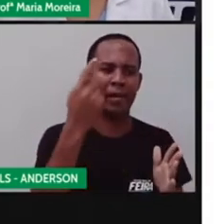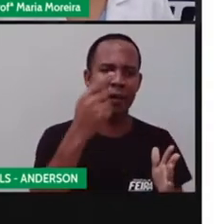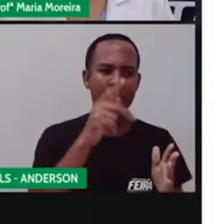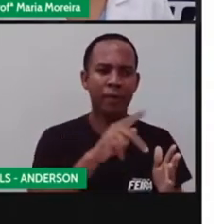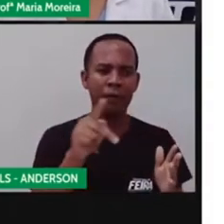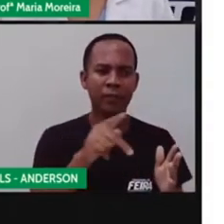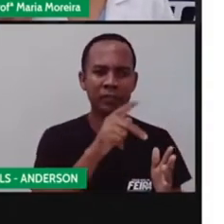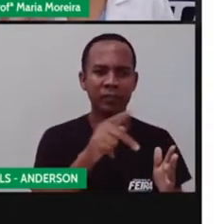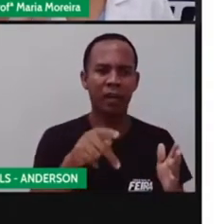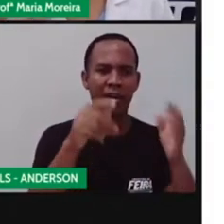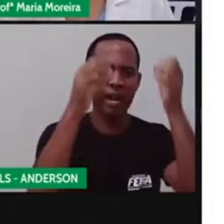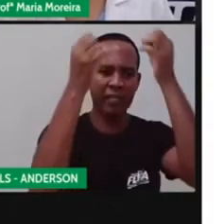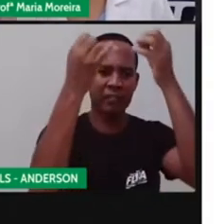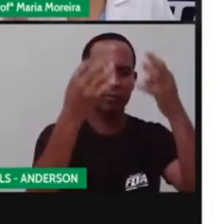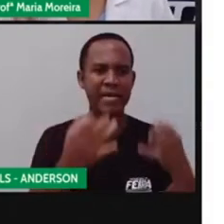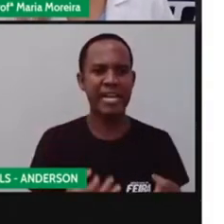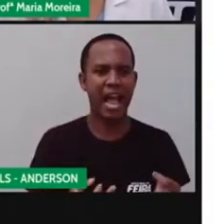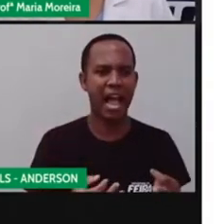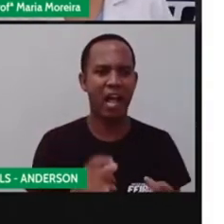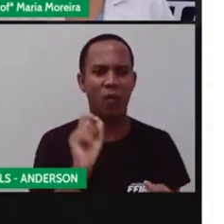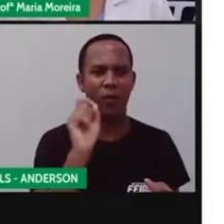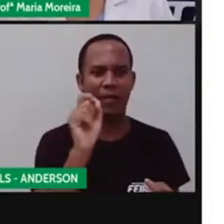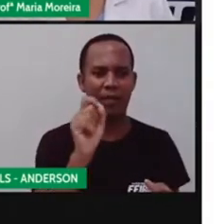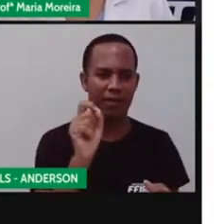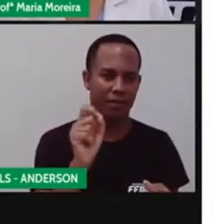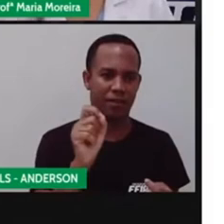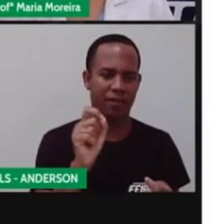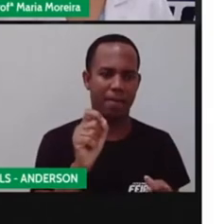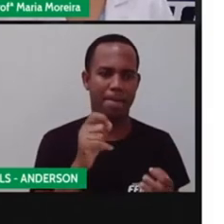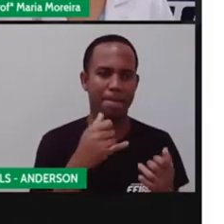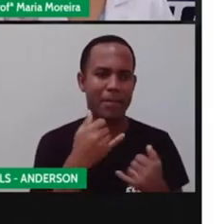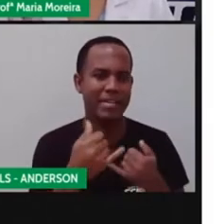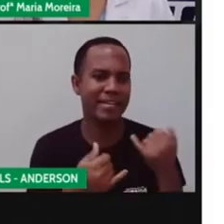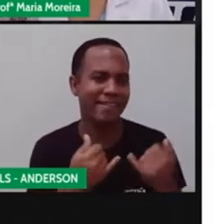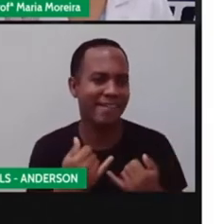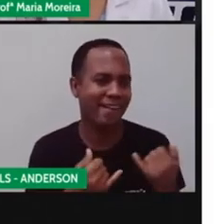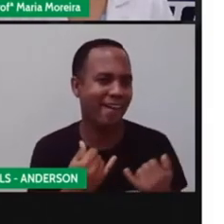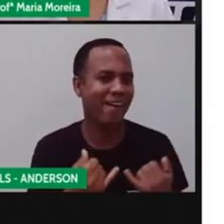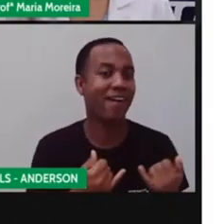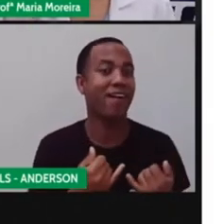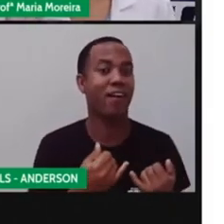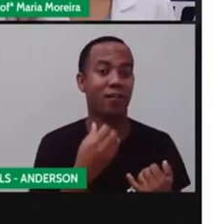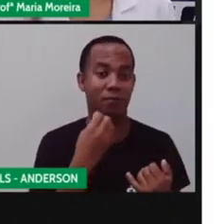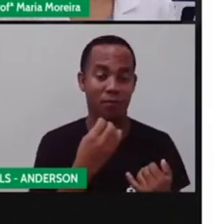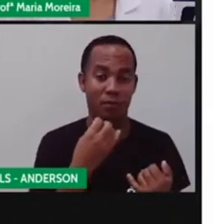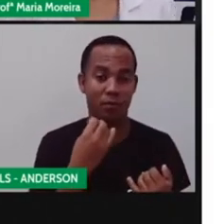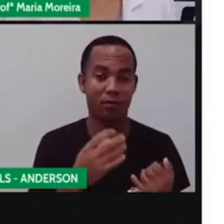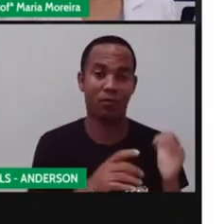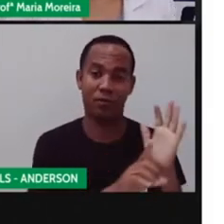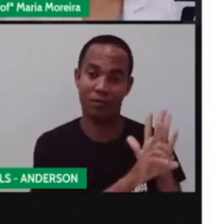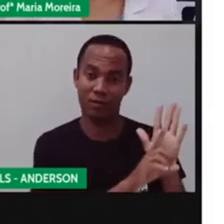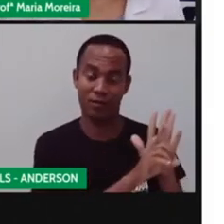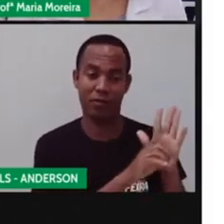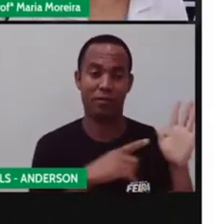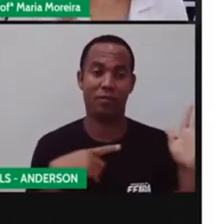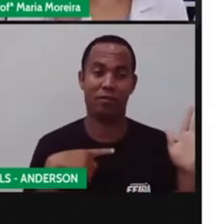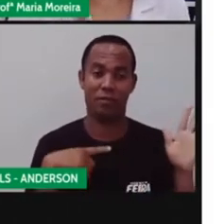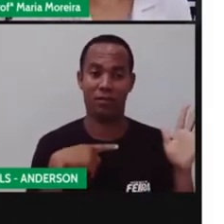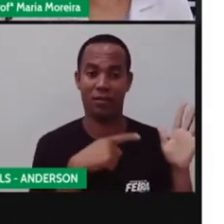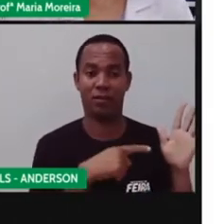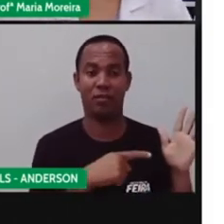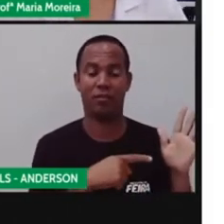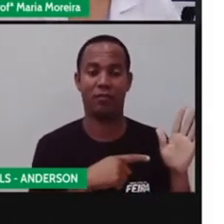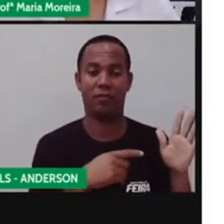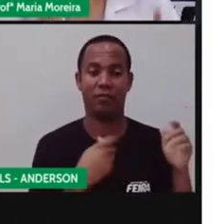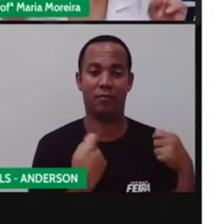explicar para vocês que brincar é um direito, e é um direito que está assegurado por lei. A prova já repetiu isso aqui, o quê?